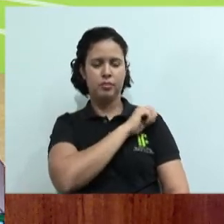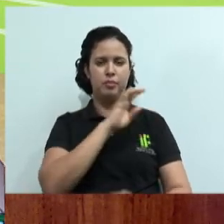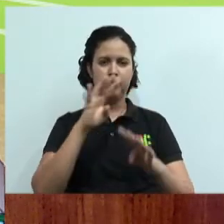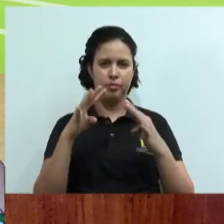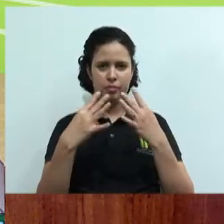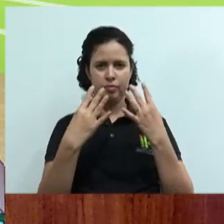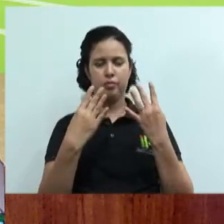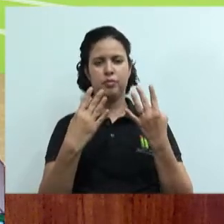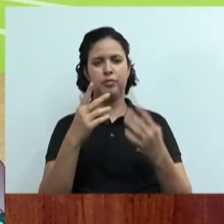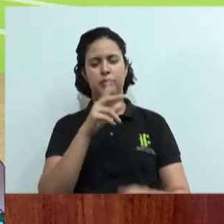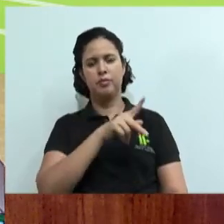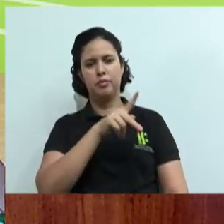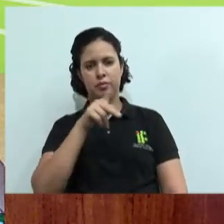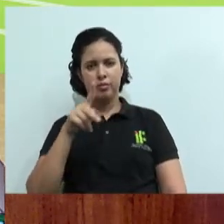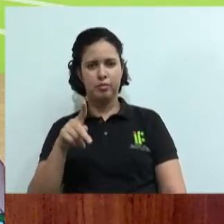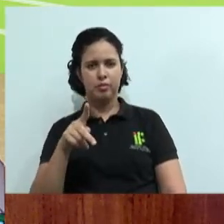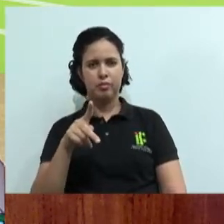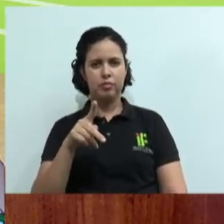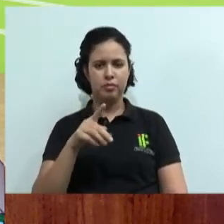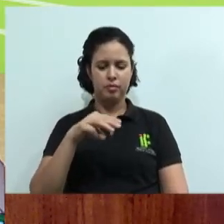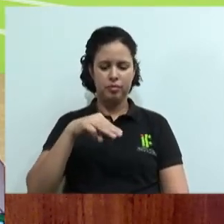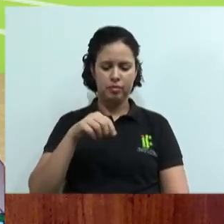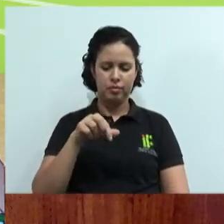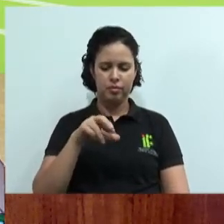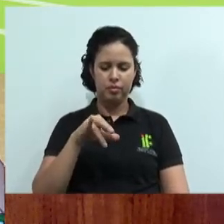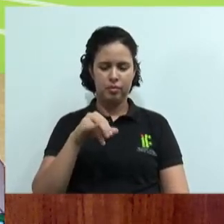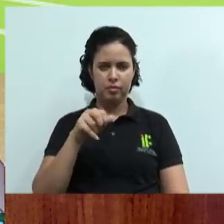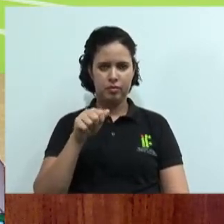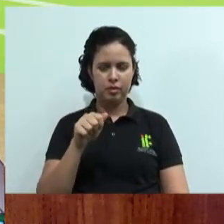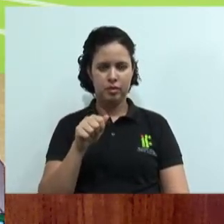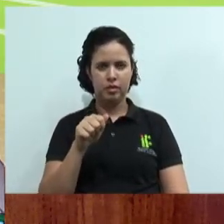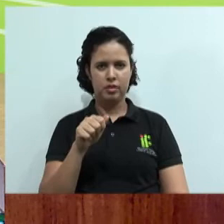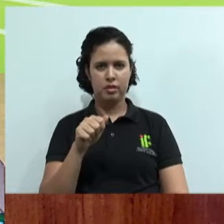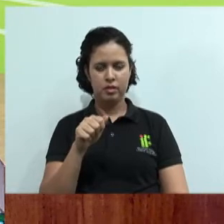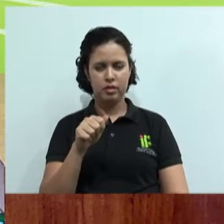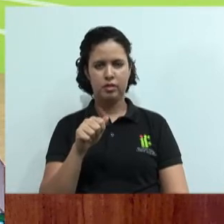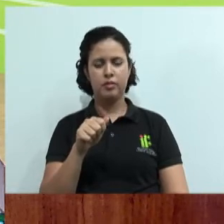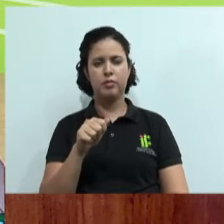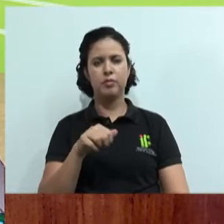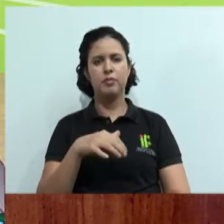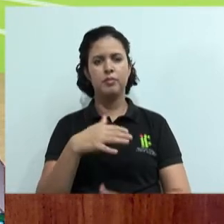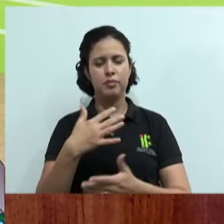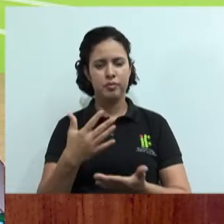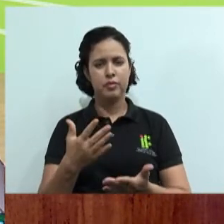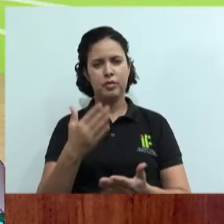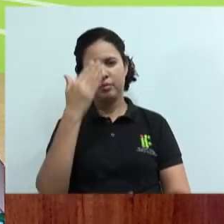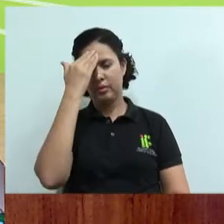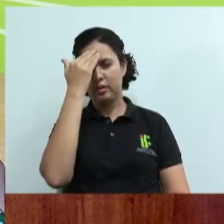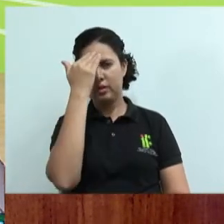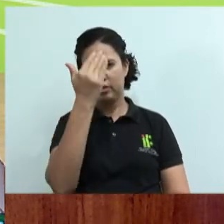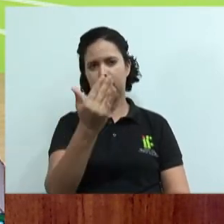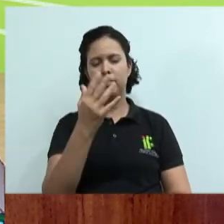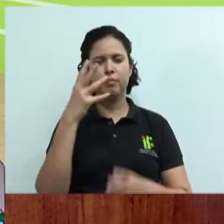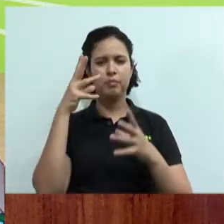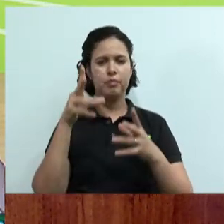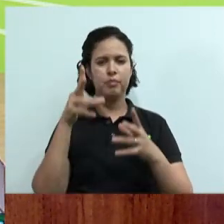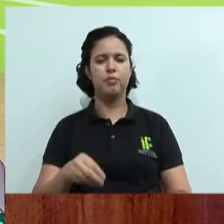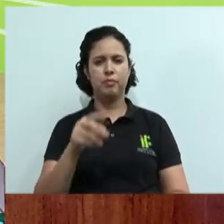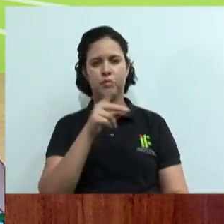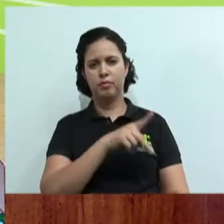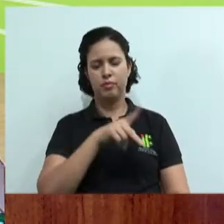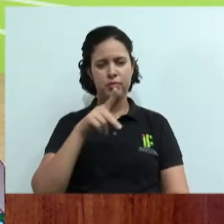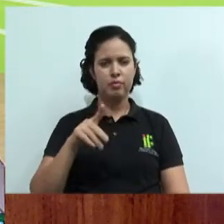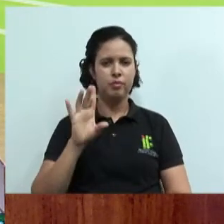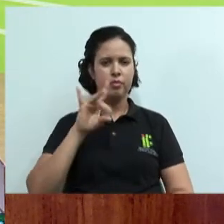Maria Ross, ou é Maria Ruz? Não sei como é que se escreve aqui, Mari Ruz, né? Então, professora, muito obrigado. Os professores presenciais que estão